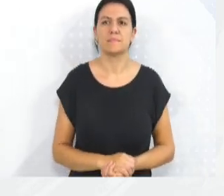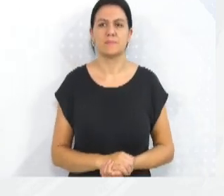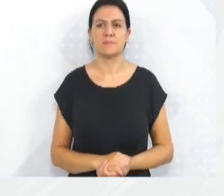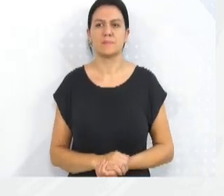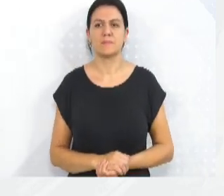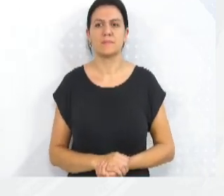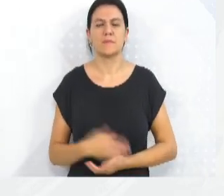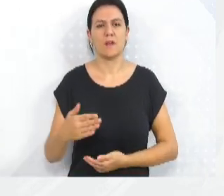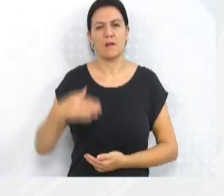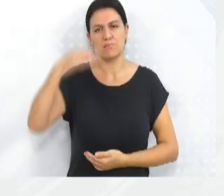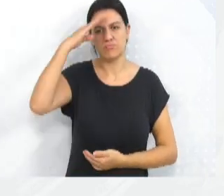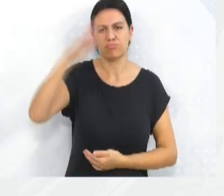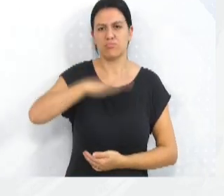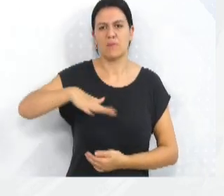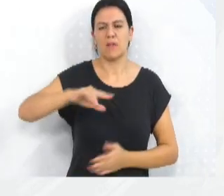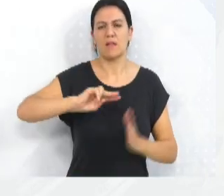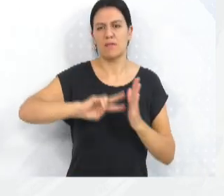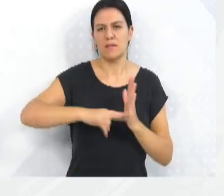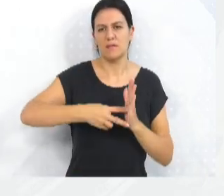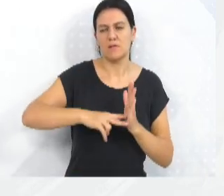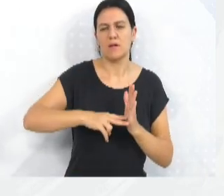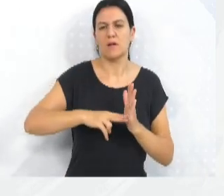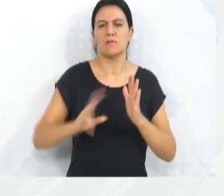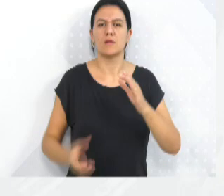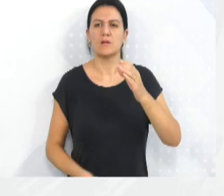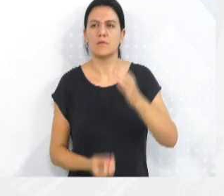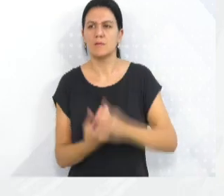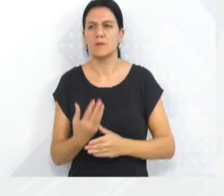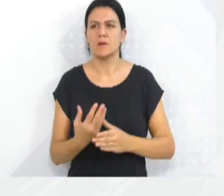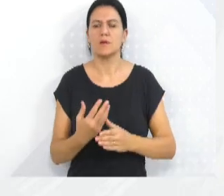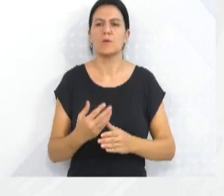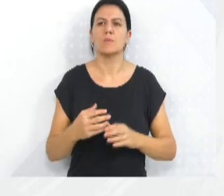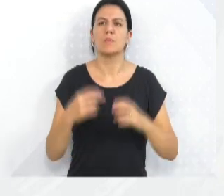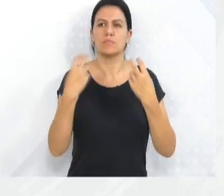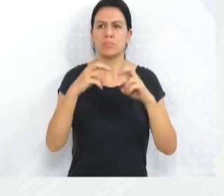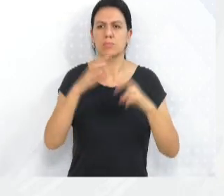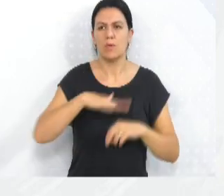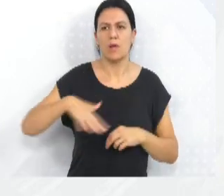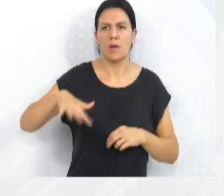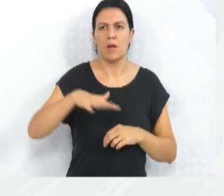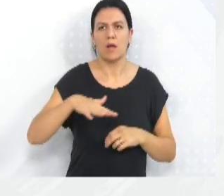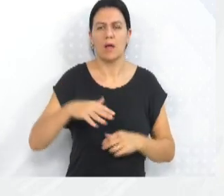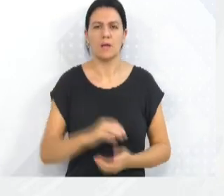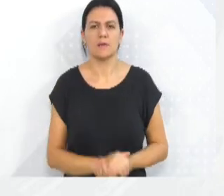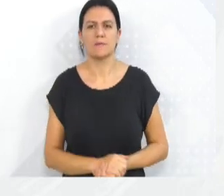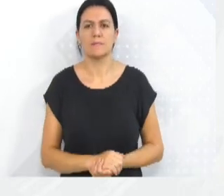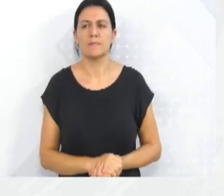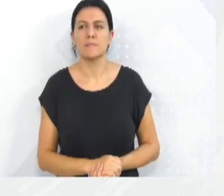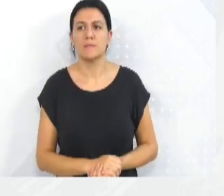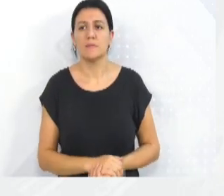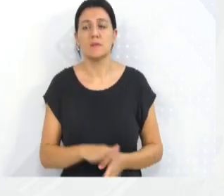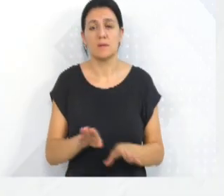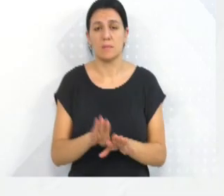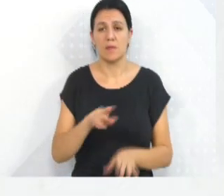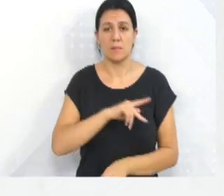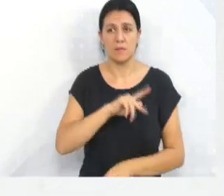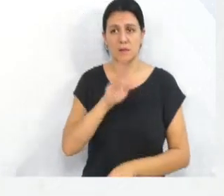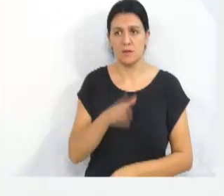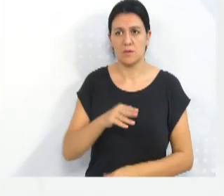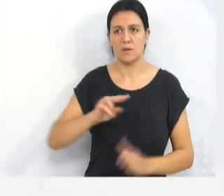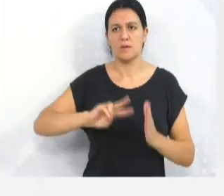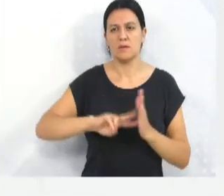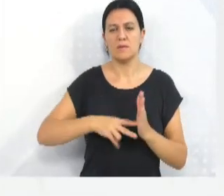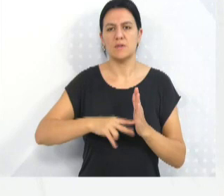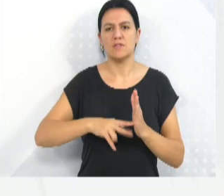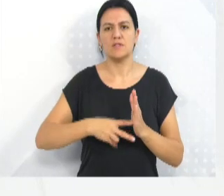há 40 anos e atuante na área sindical desde a fundação do Sintranscall no ano de 2006, atualmente presidente de Sintranscall, sindicatos